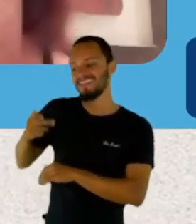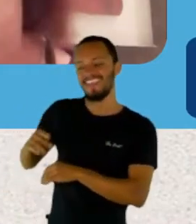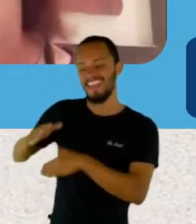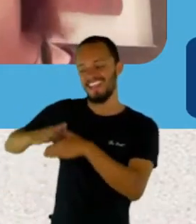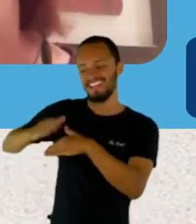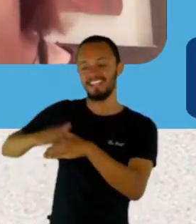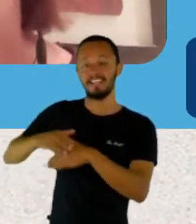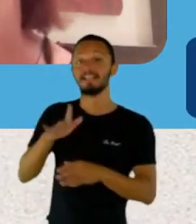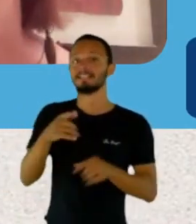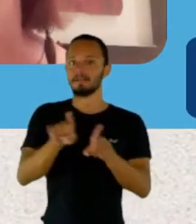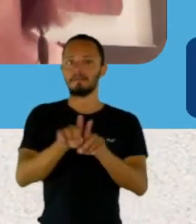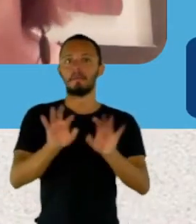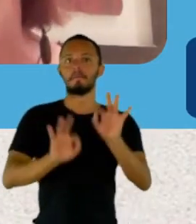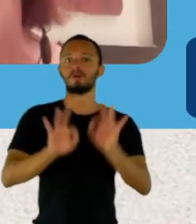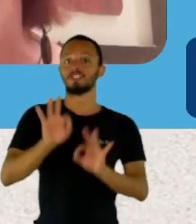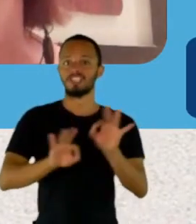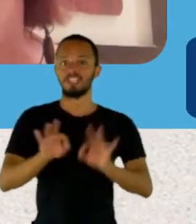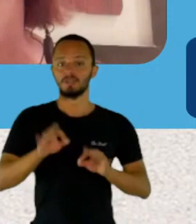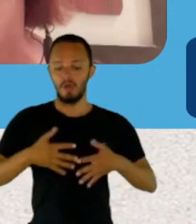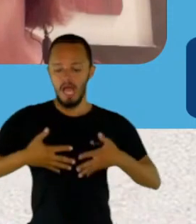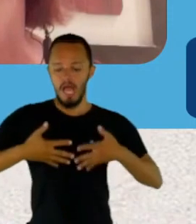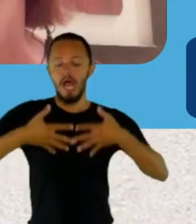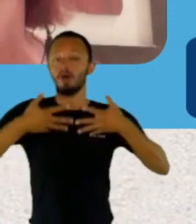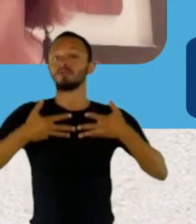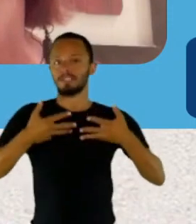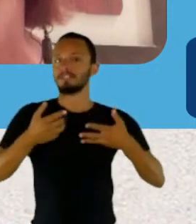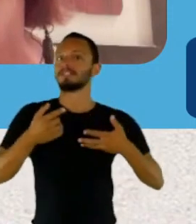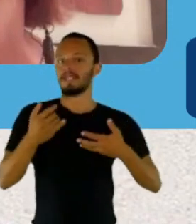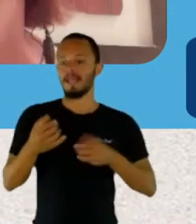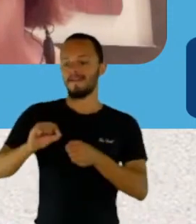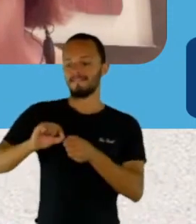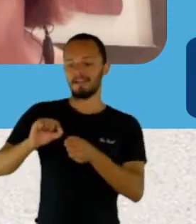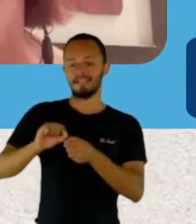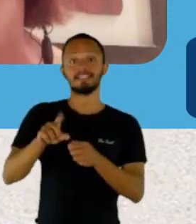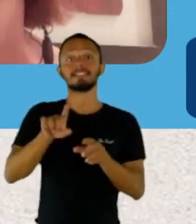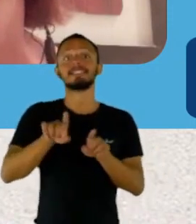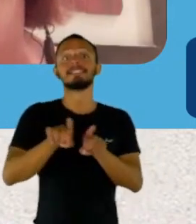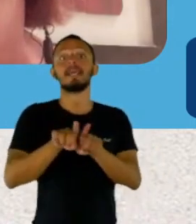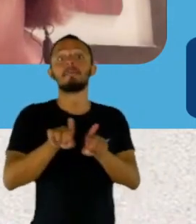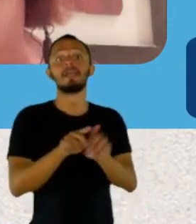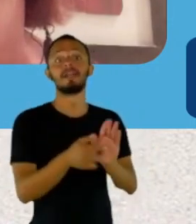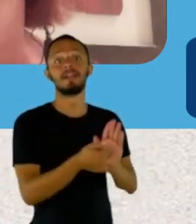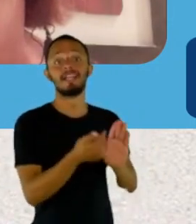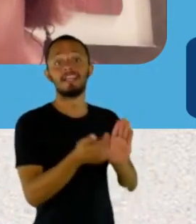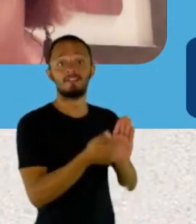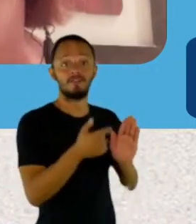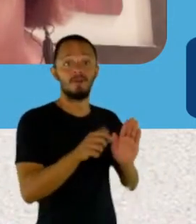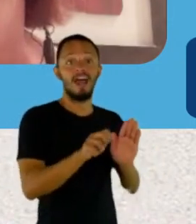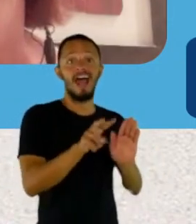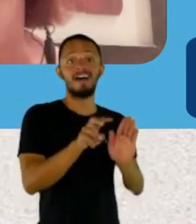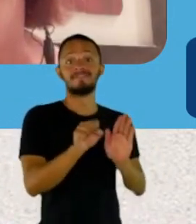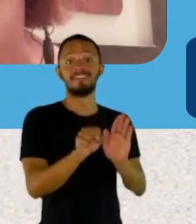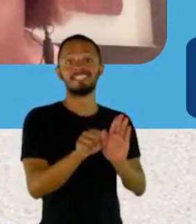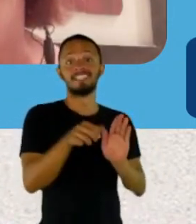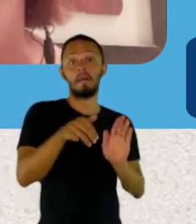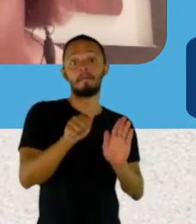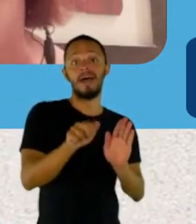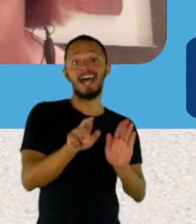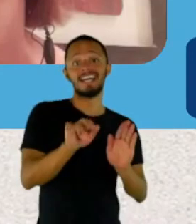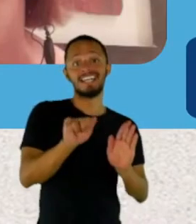favor. E está lançando o livro Ave Marias, que a gente vai falar hoje, pela